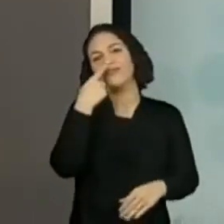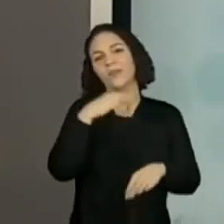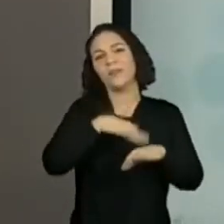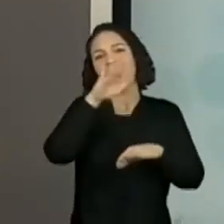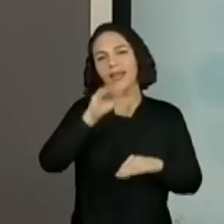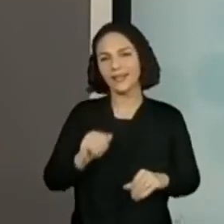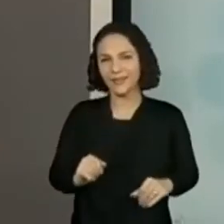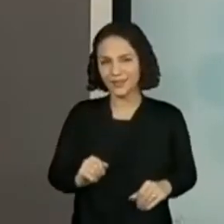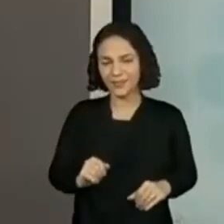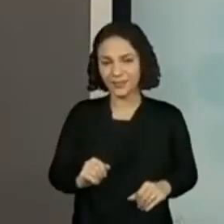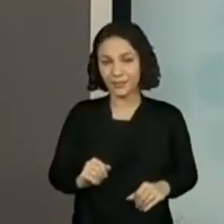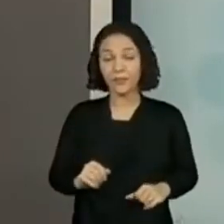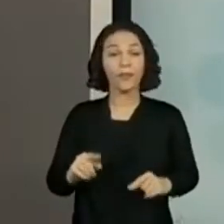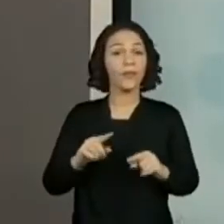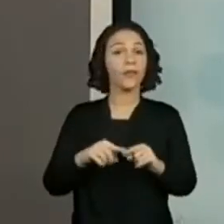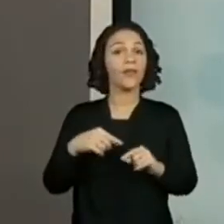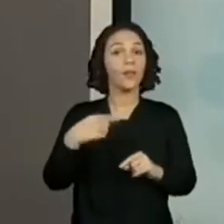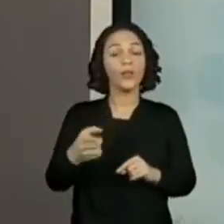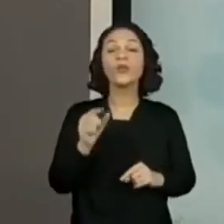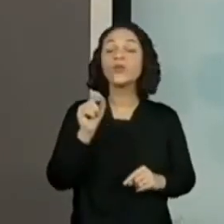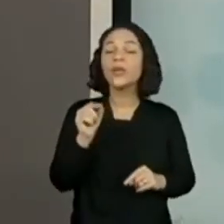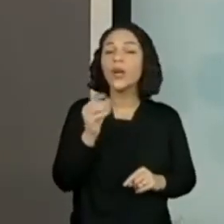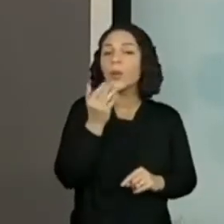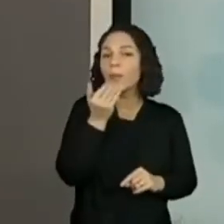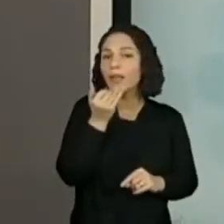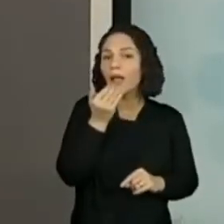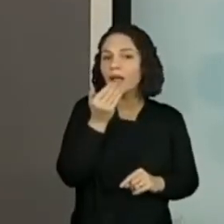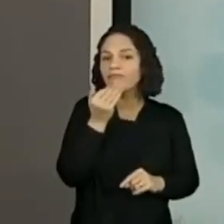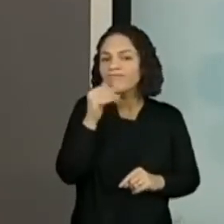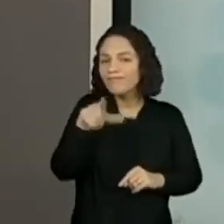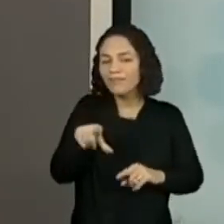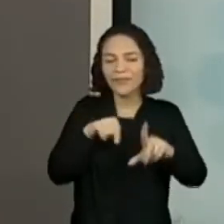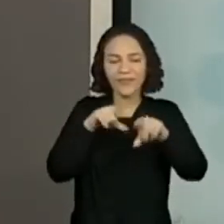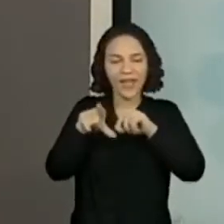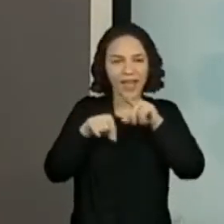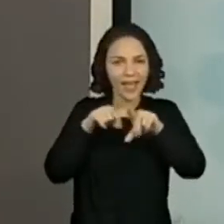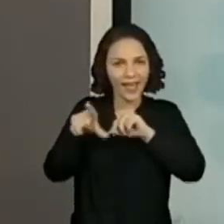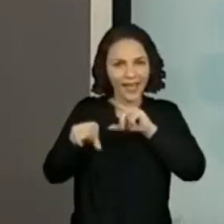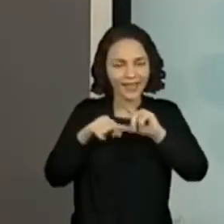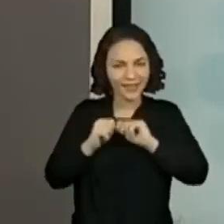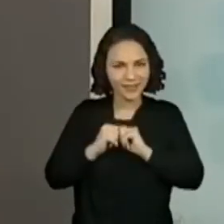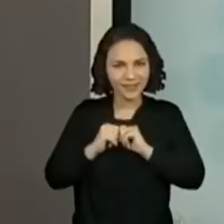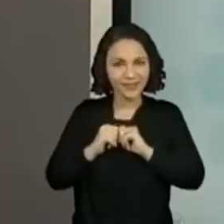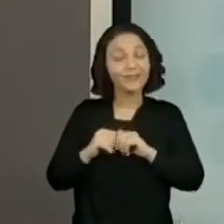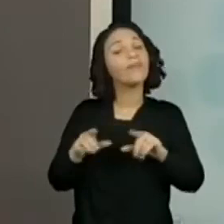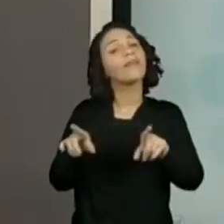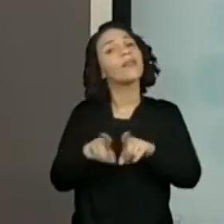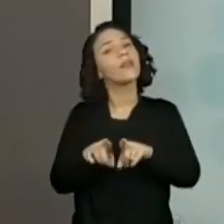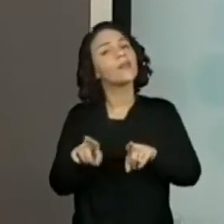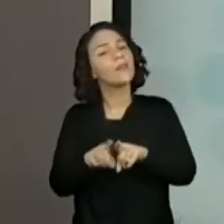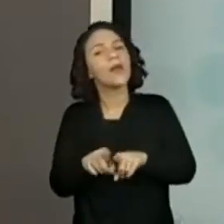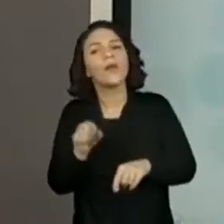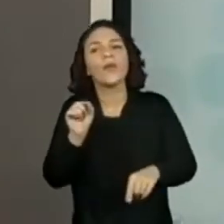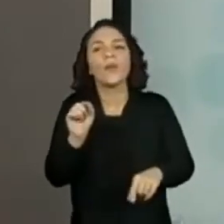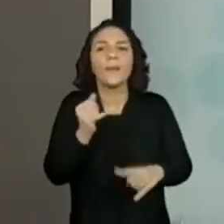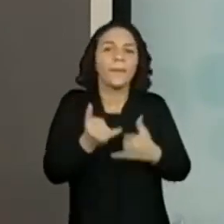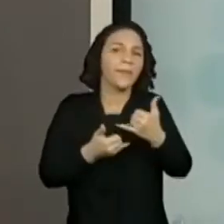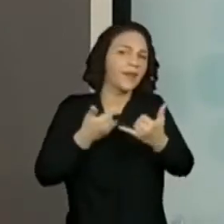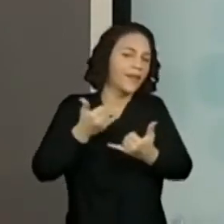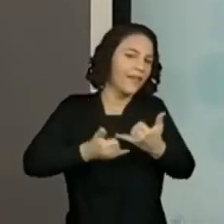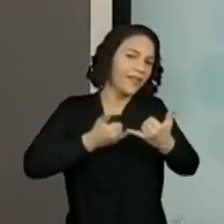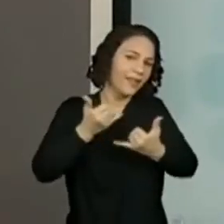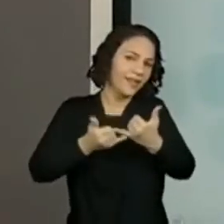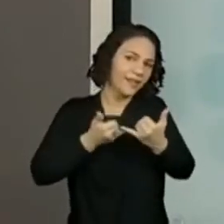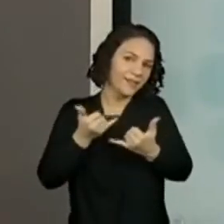Depois, falamos da nossa comida preferida. Também tivemos oportunidade de falar das nossas brincadeiras